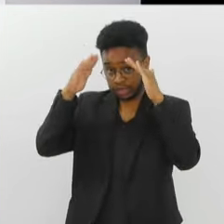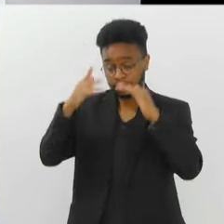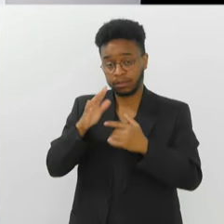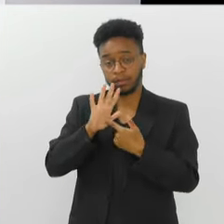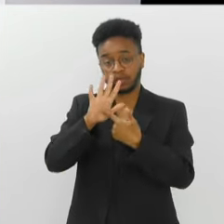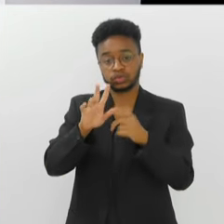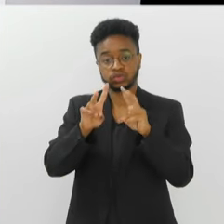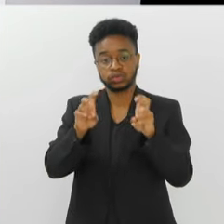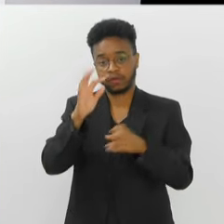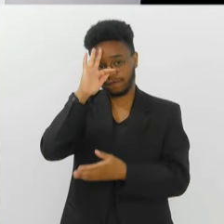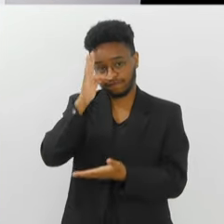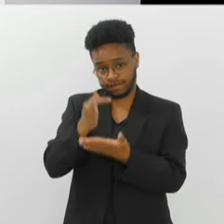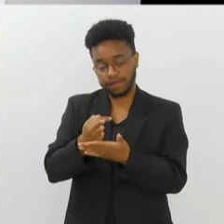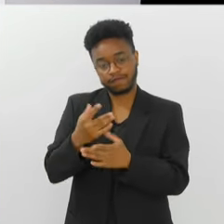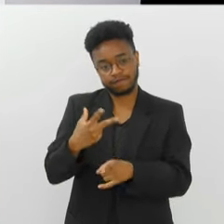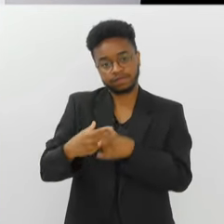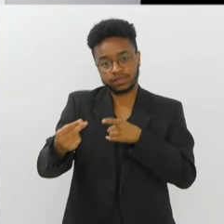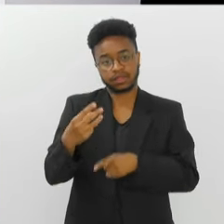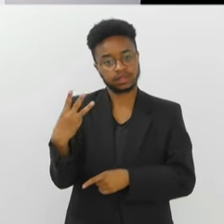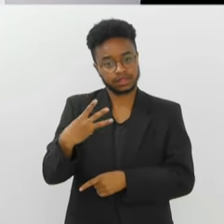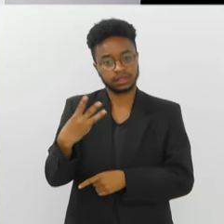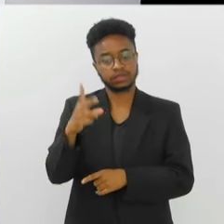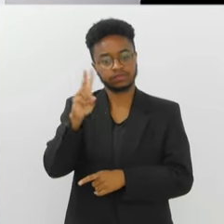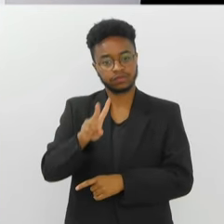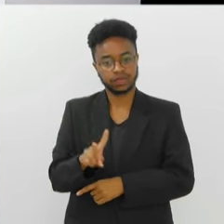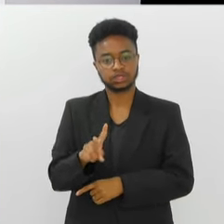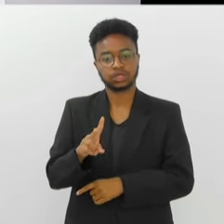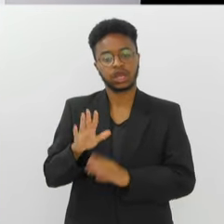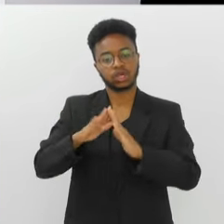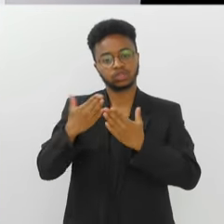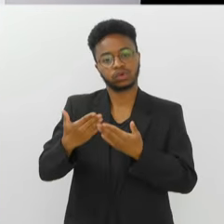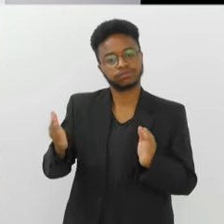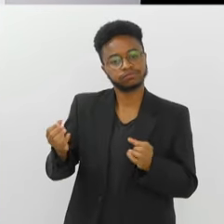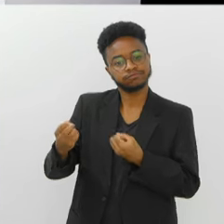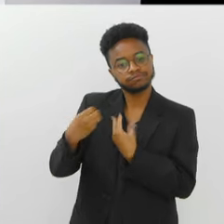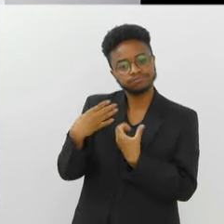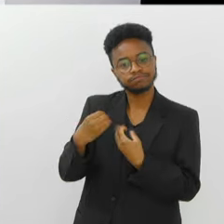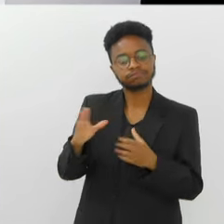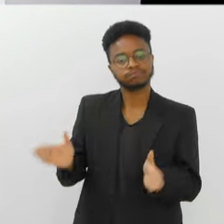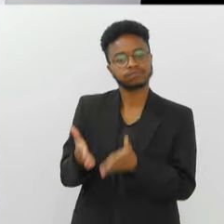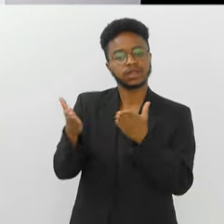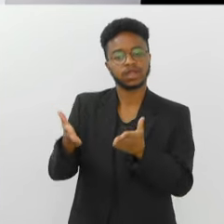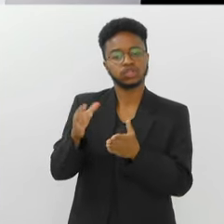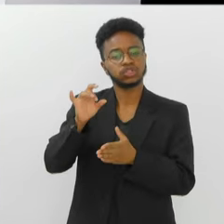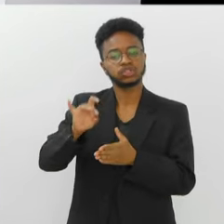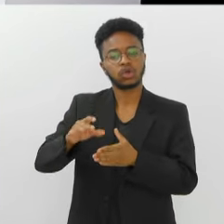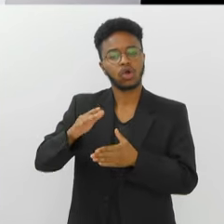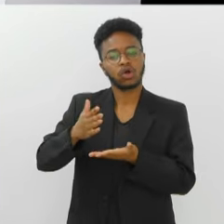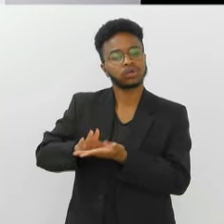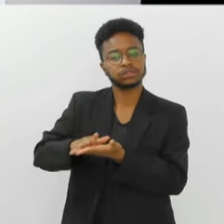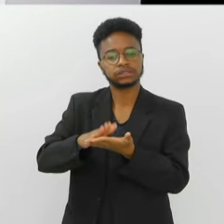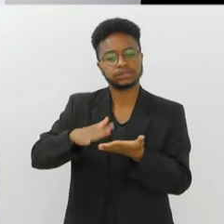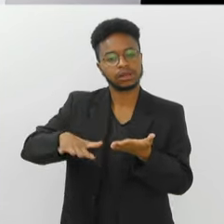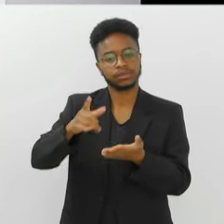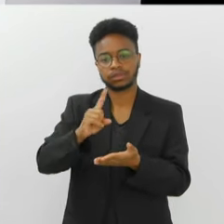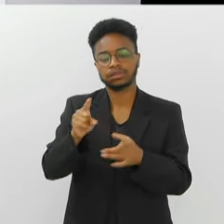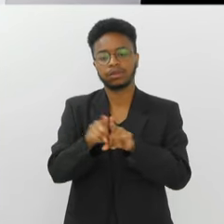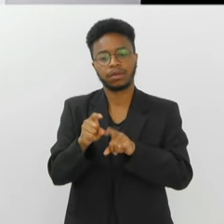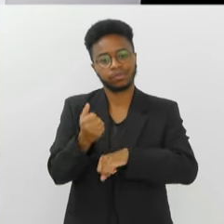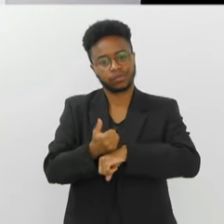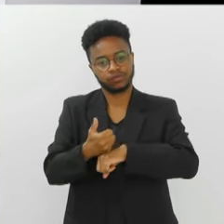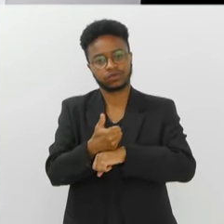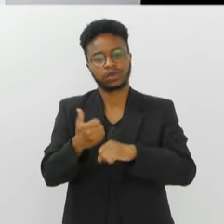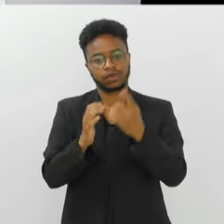que falava da fé, um tricampeonato, né? Da escola que me formou, não só como sambista, mas também como carnavalesco.